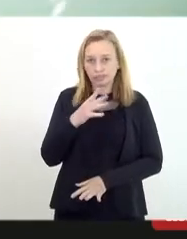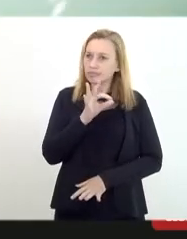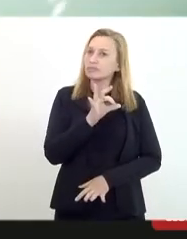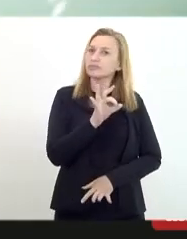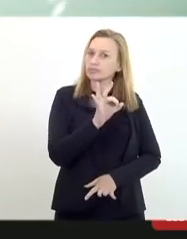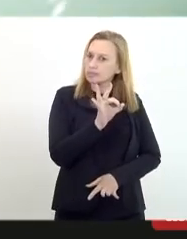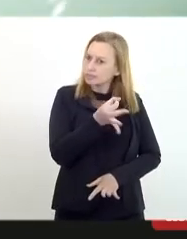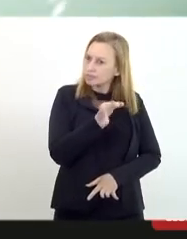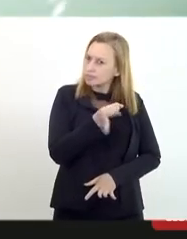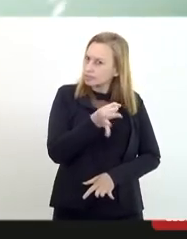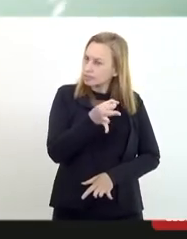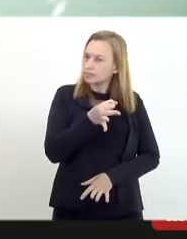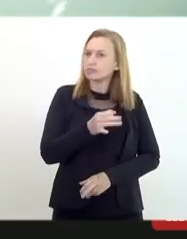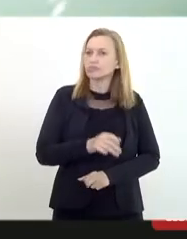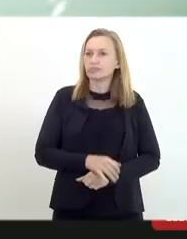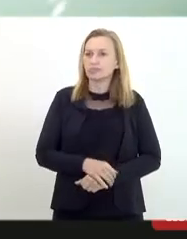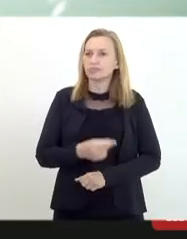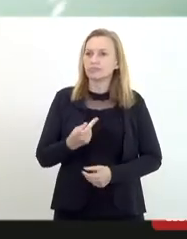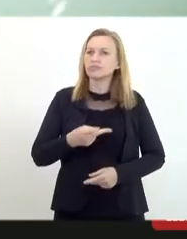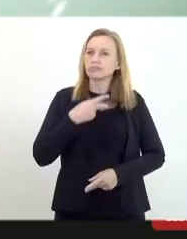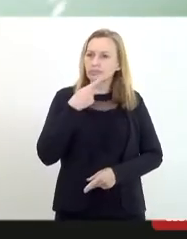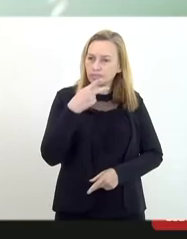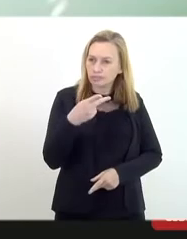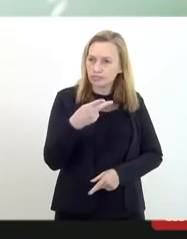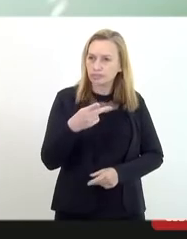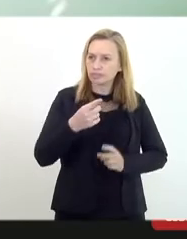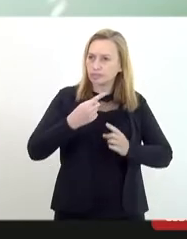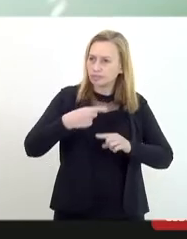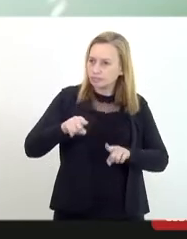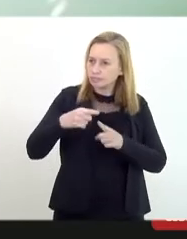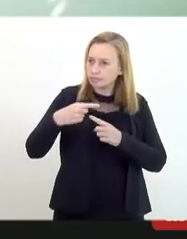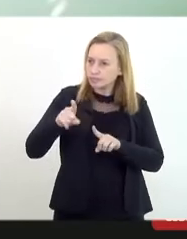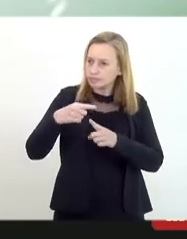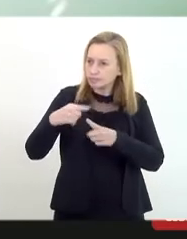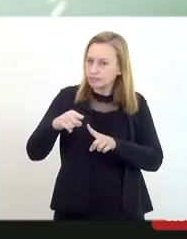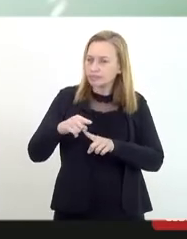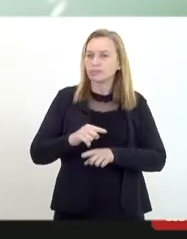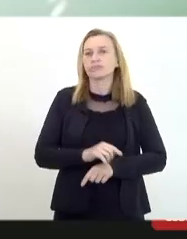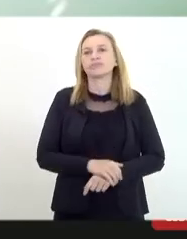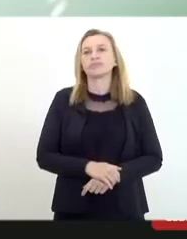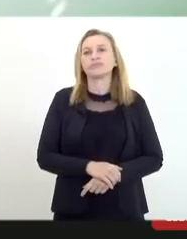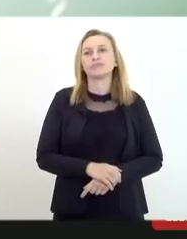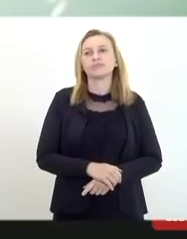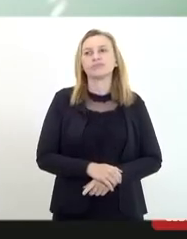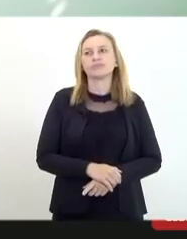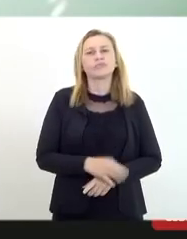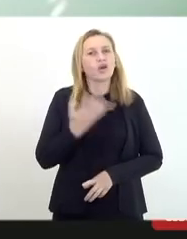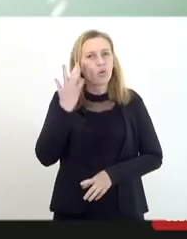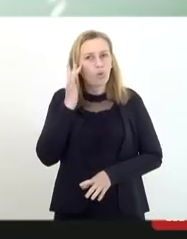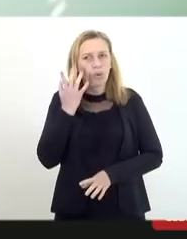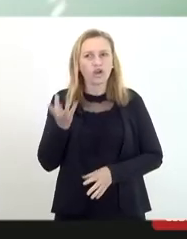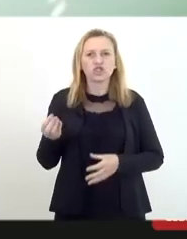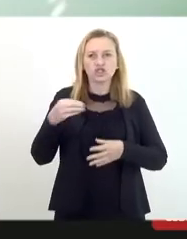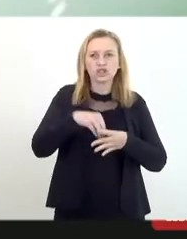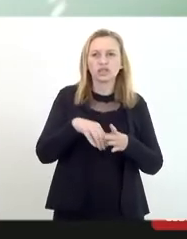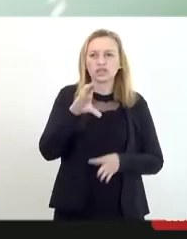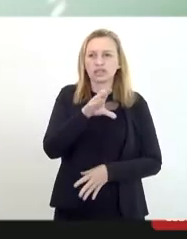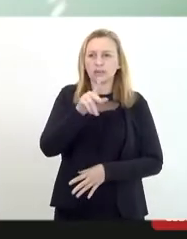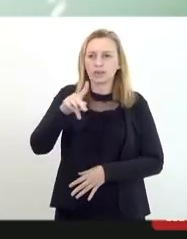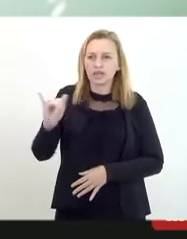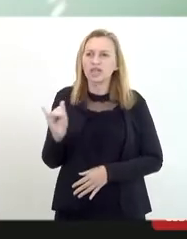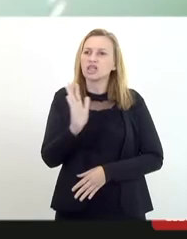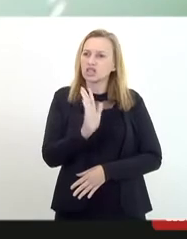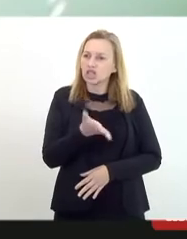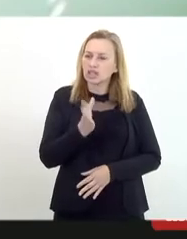essa expressão perseguição. Eu acho que a gente, dentro dessa CPI, gente já